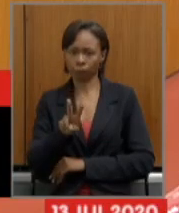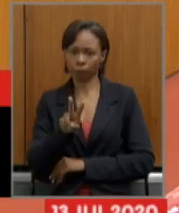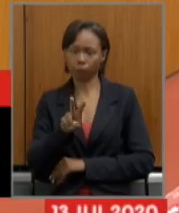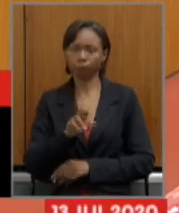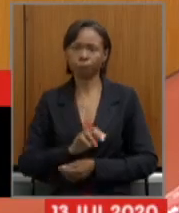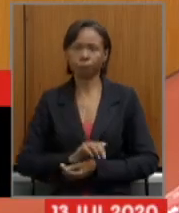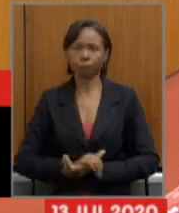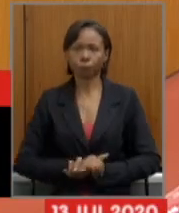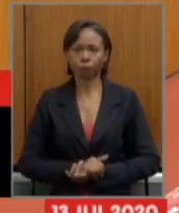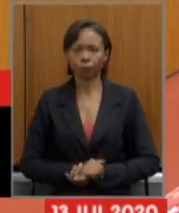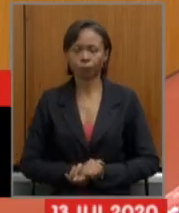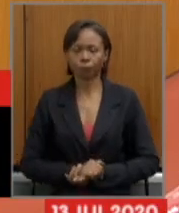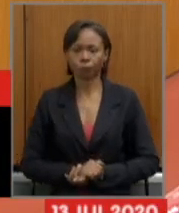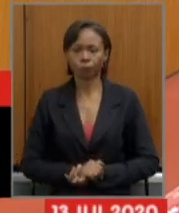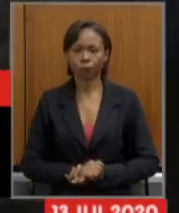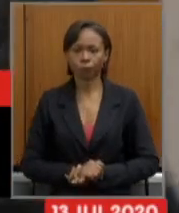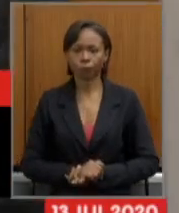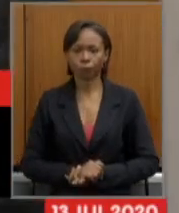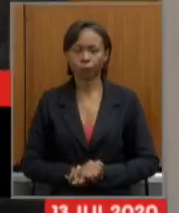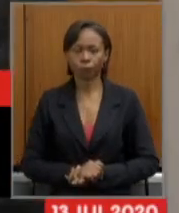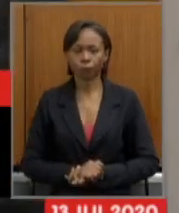não estamos